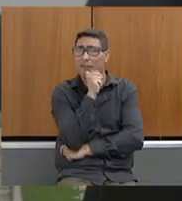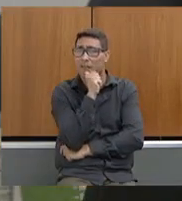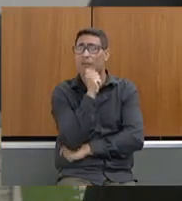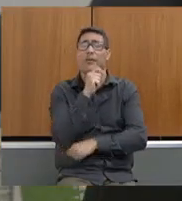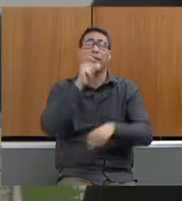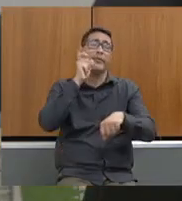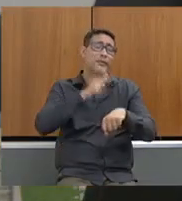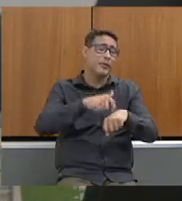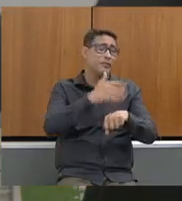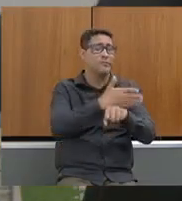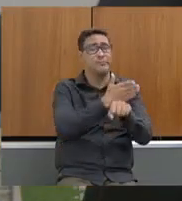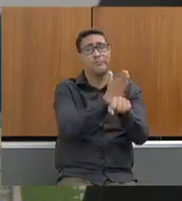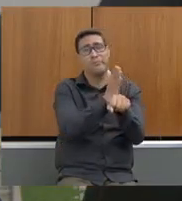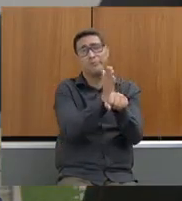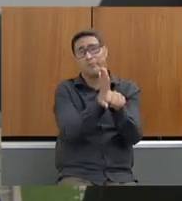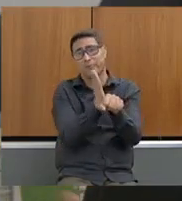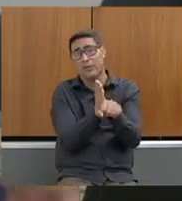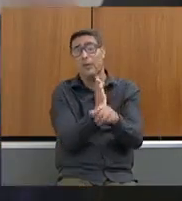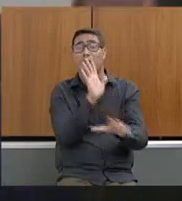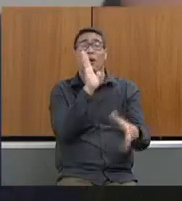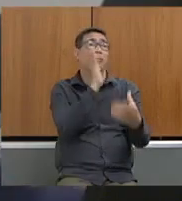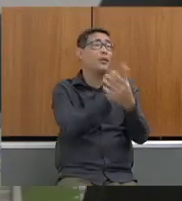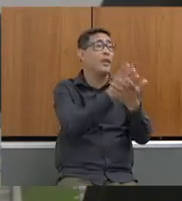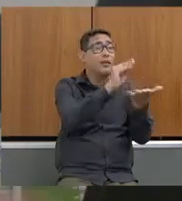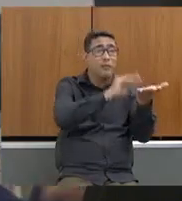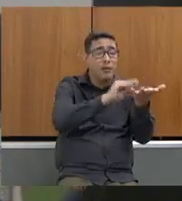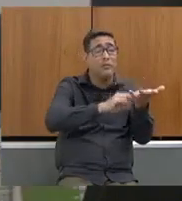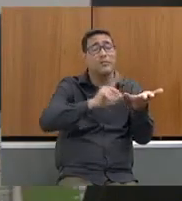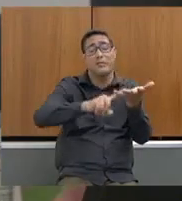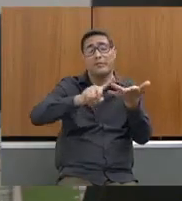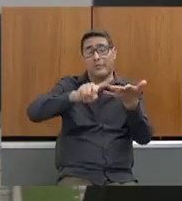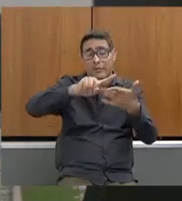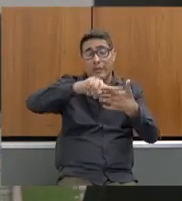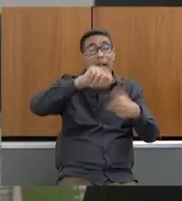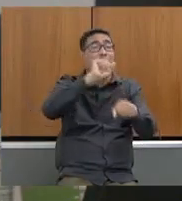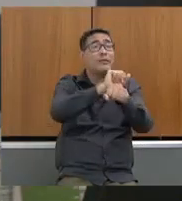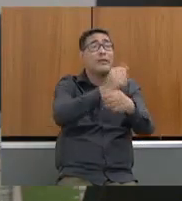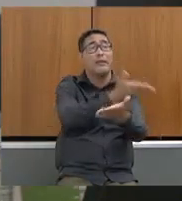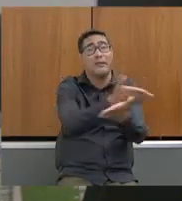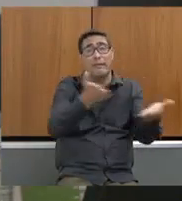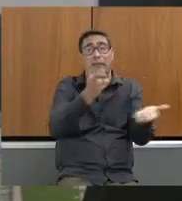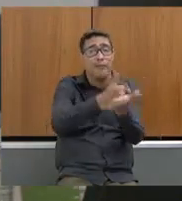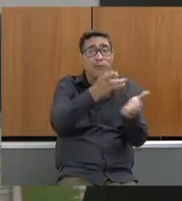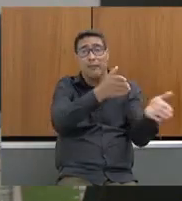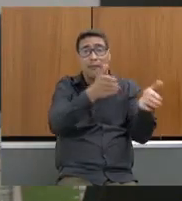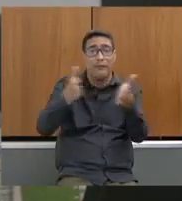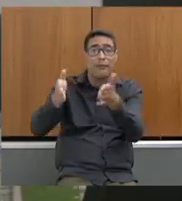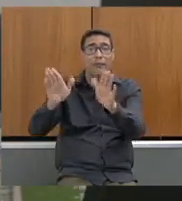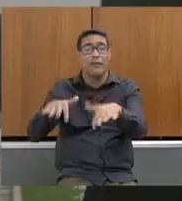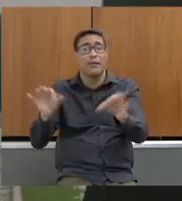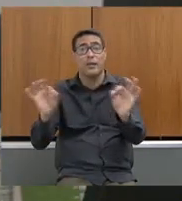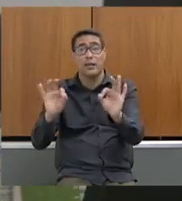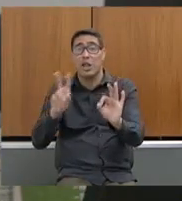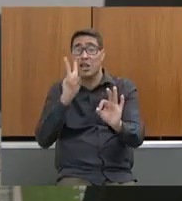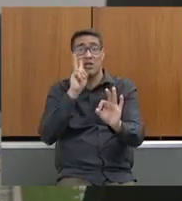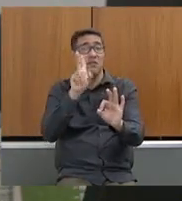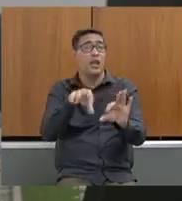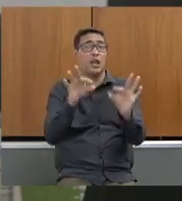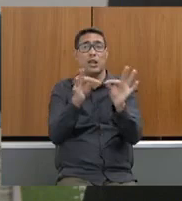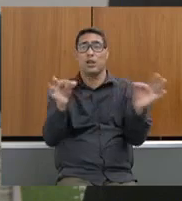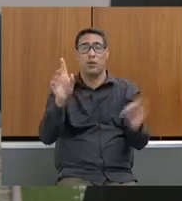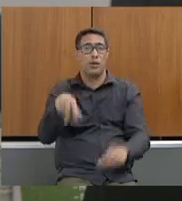Olha, processo, só falta isso, só falta aquilo, e está lá parado. E nós vamos ver, não é tão simples assim.